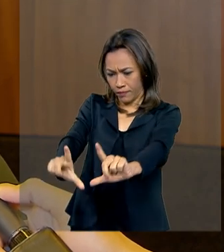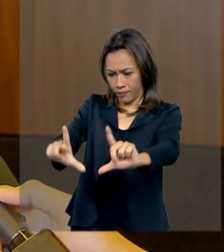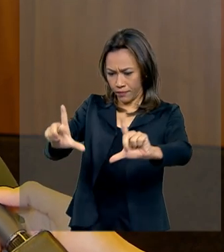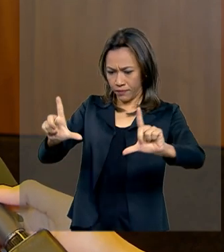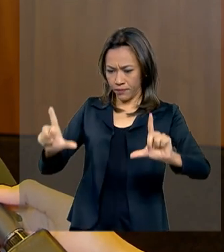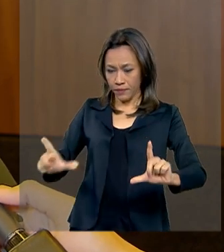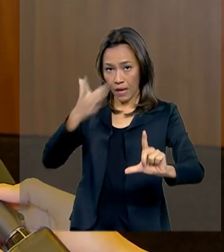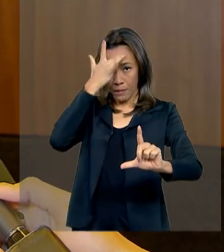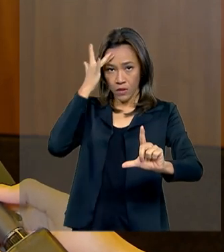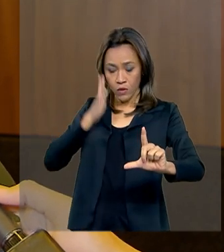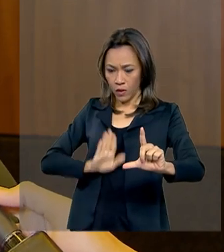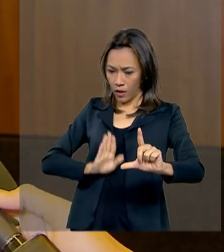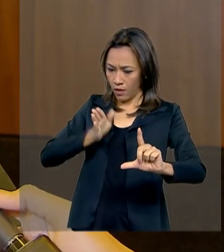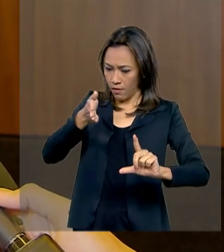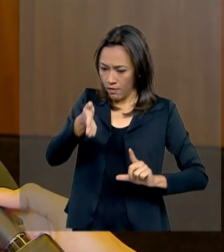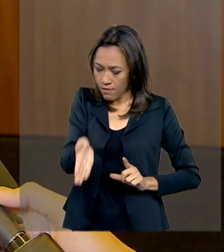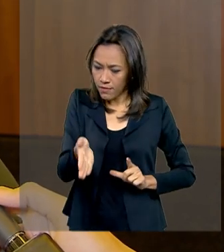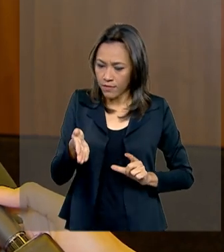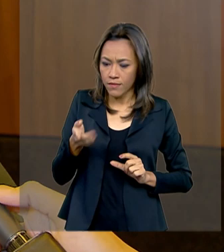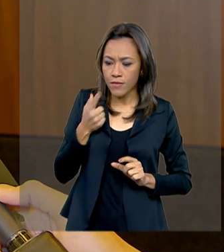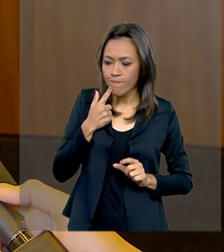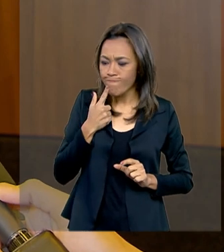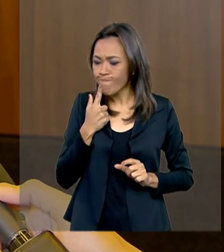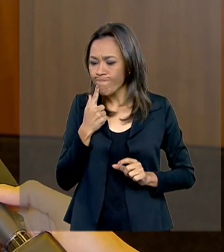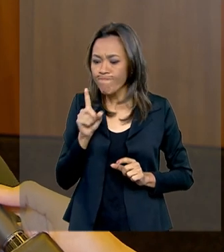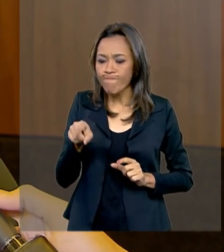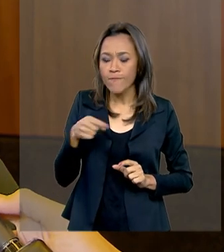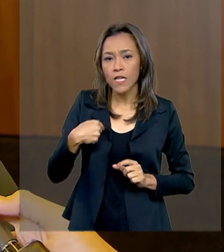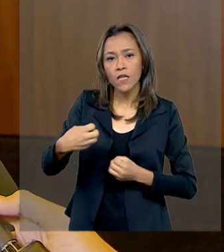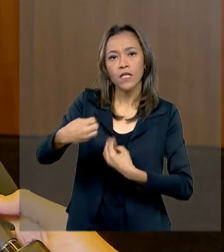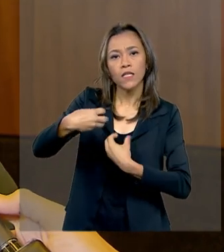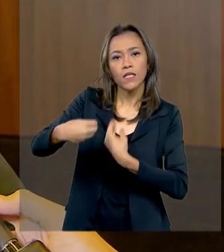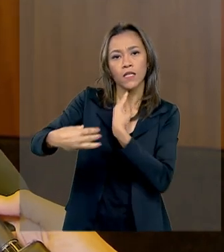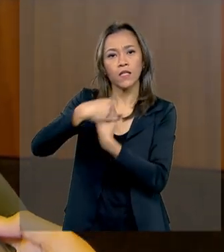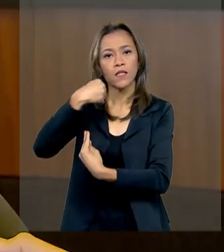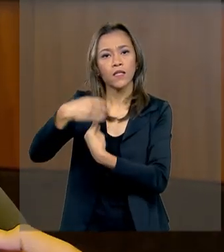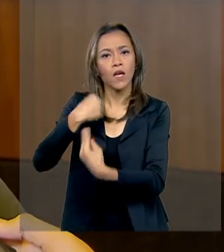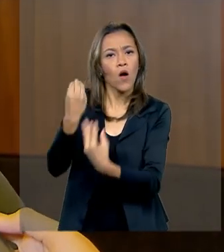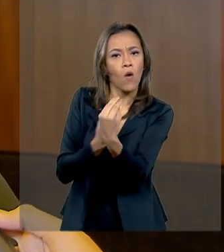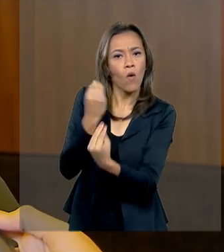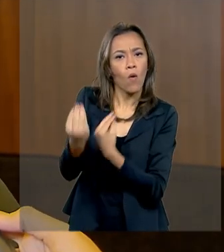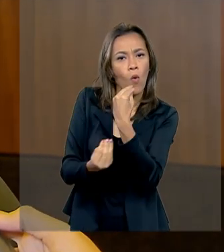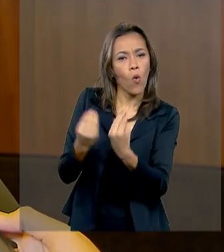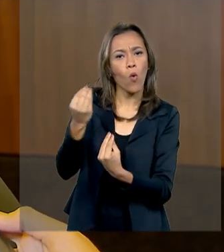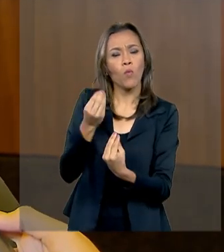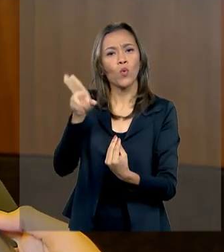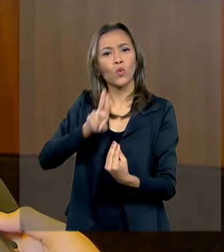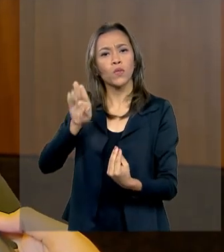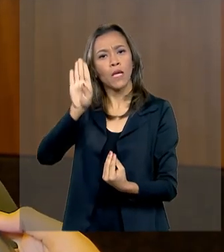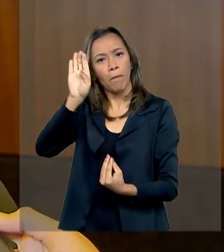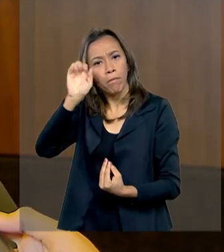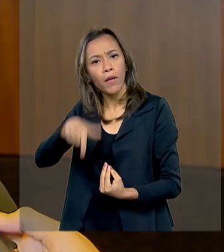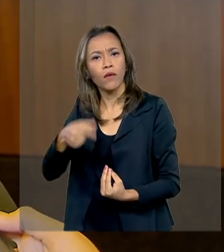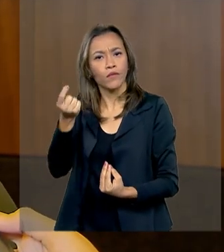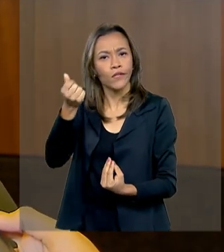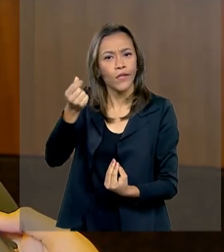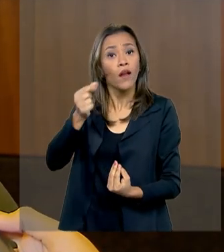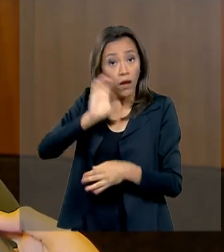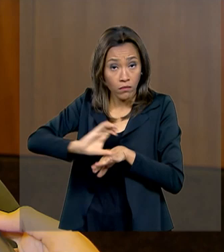clientes e usuários de produtos e serviços financeiros vão poder se educar financeiramente e se capacitar para tomar decisões